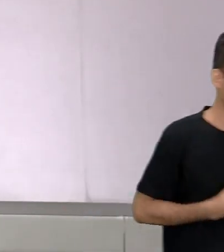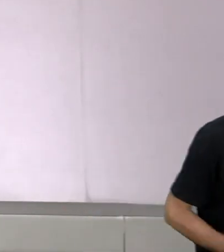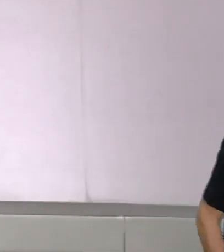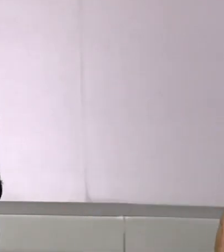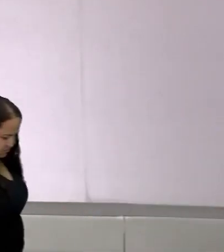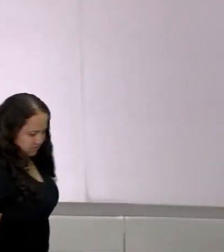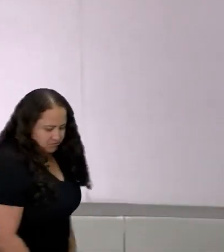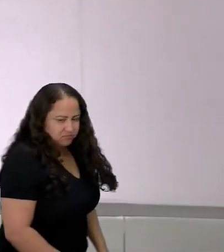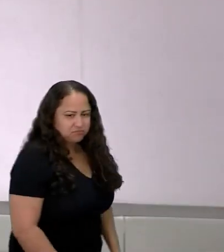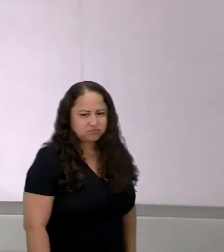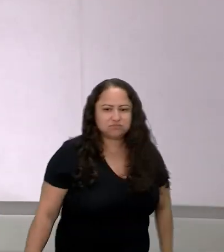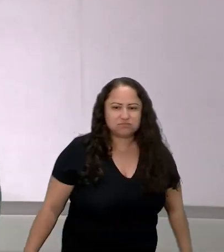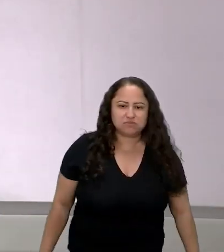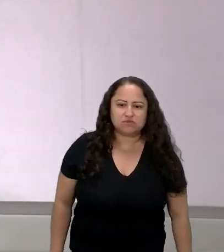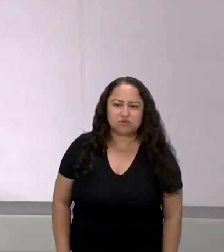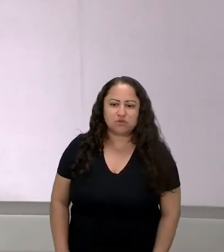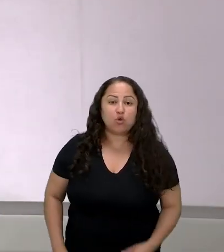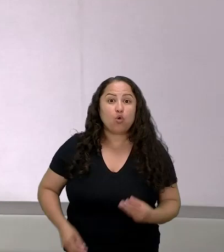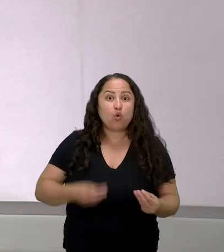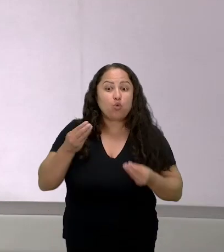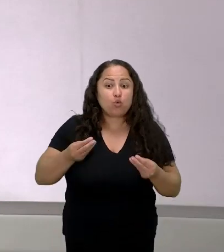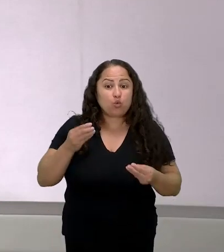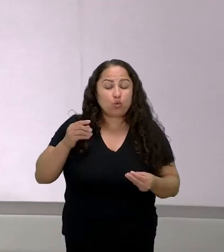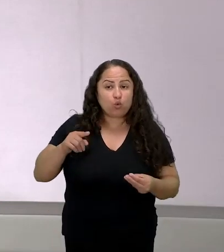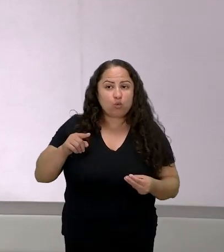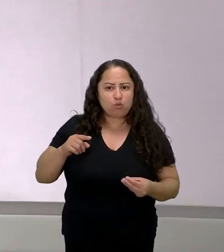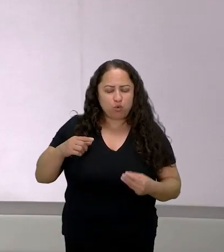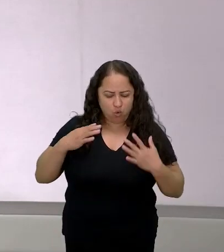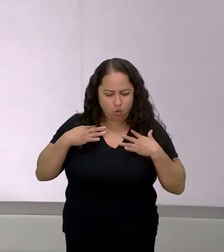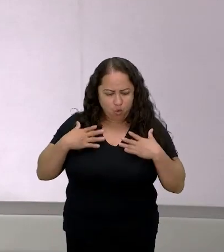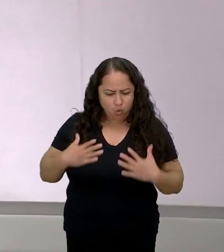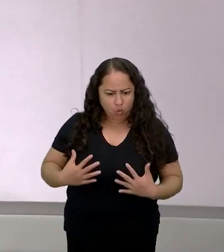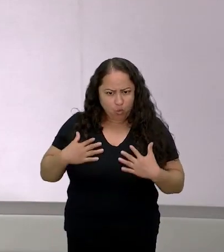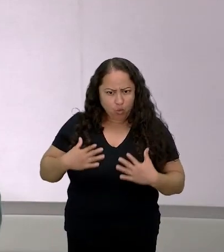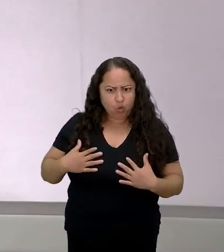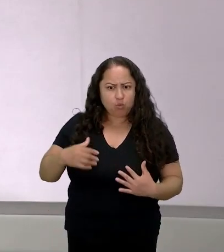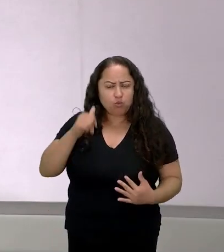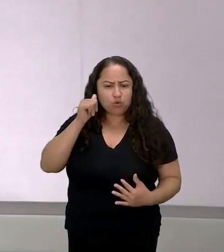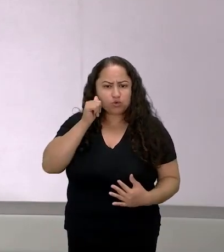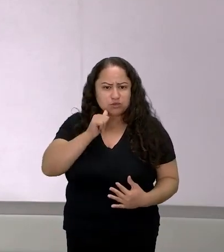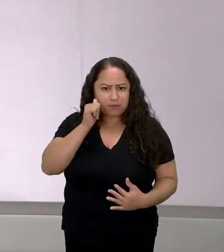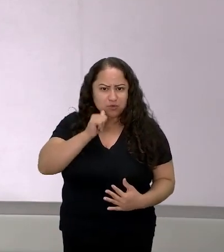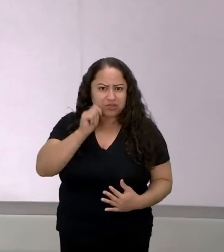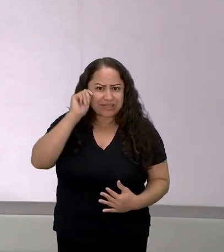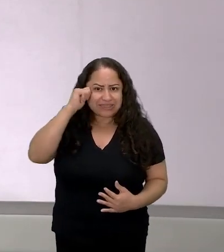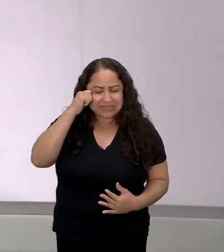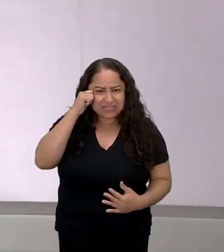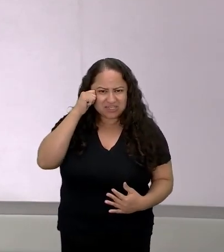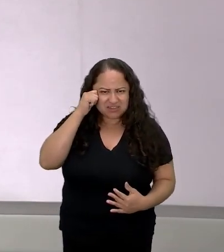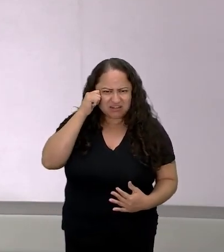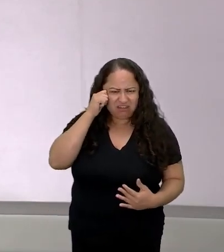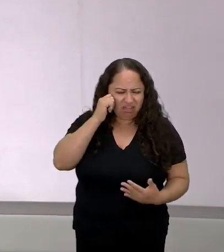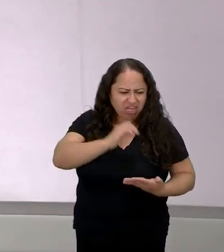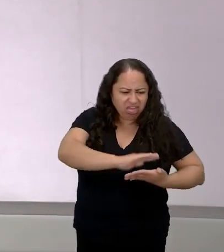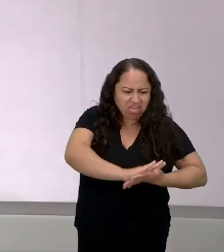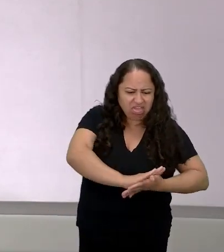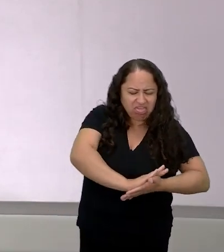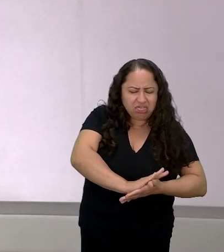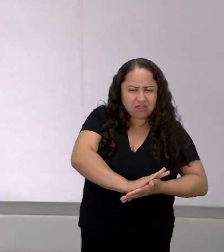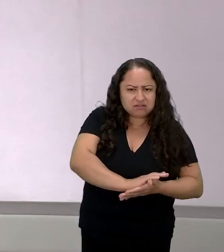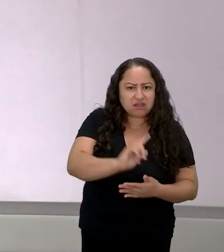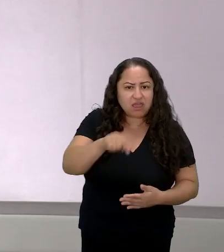o quanto ele é subjugado na verdade né então é um livro que traz toda essa